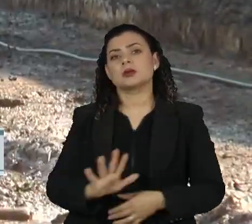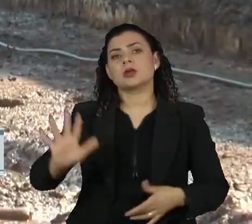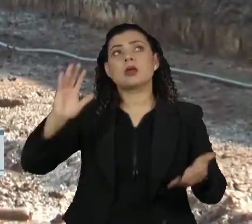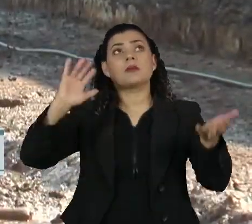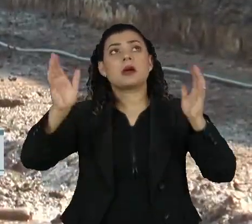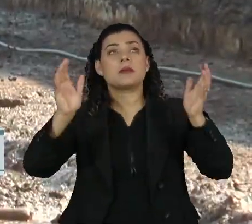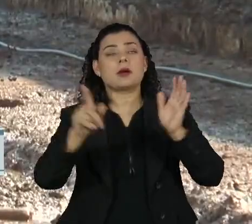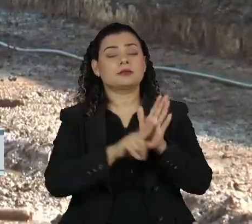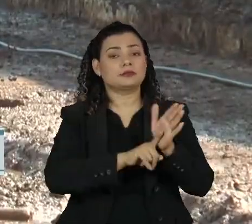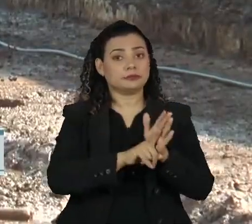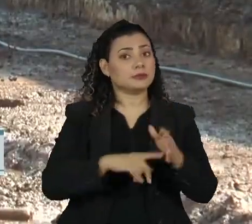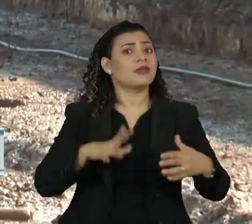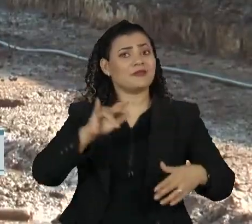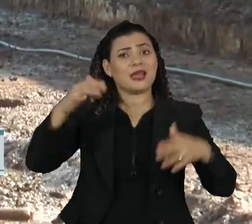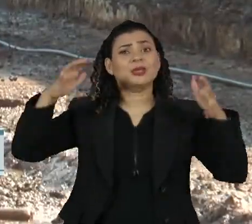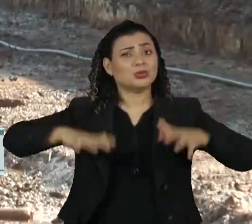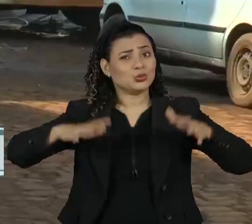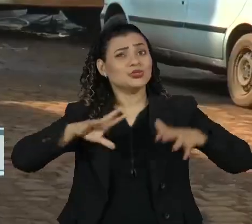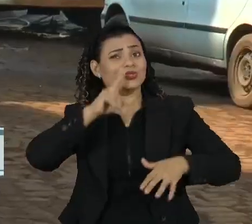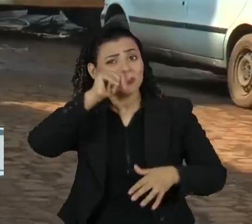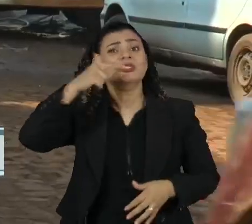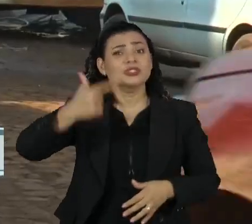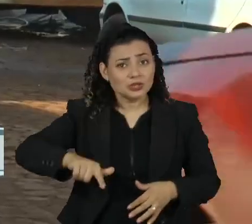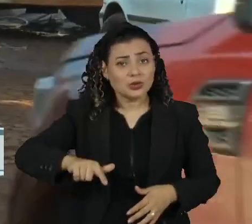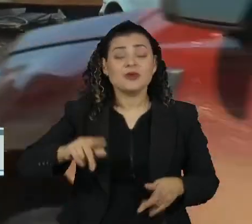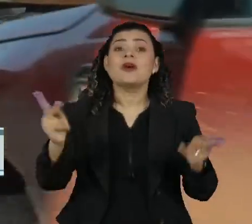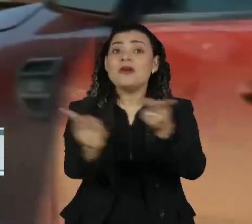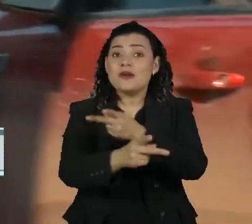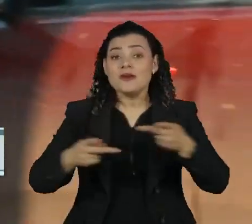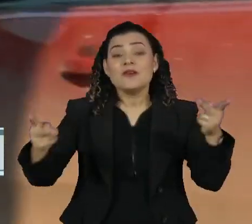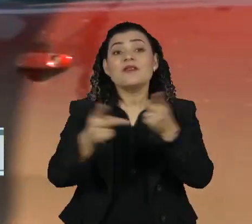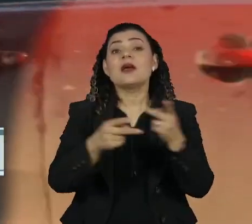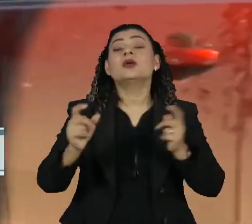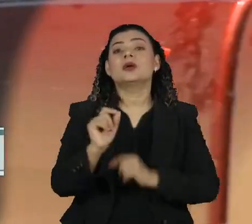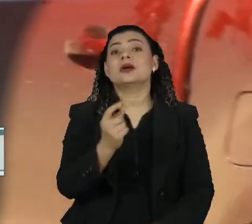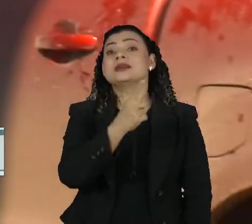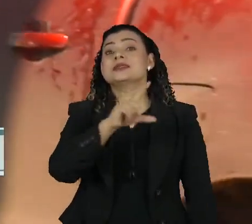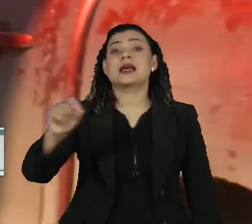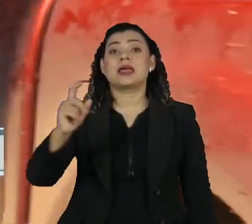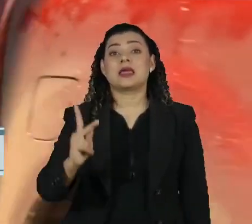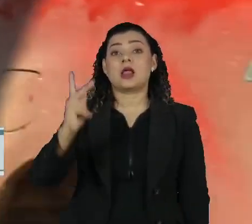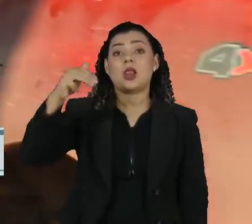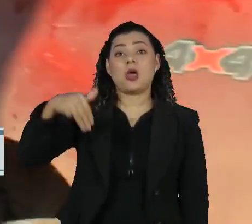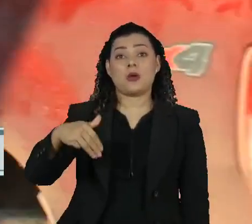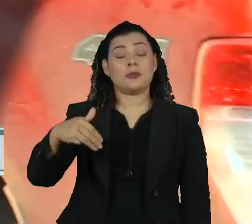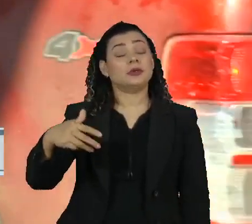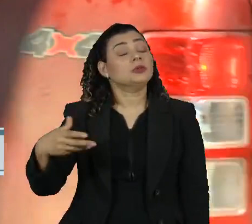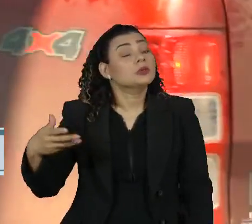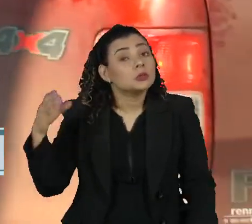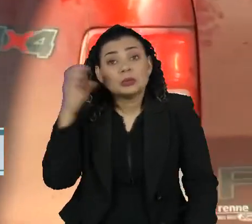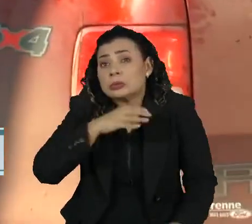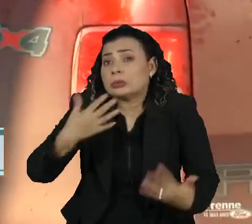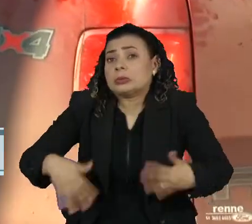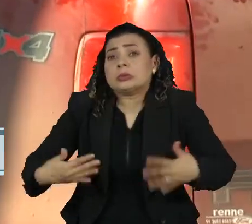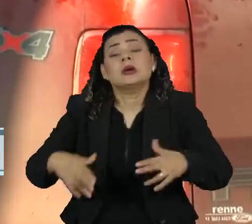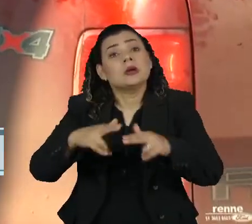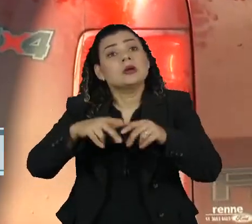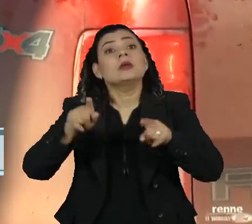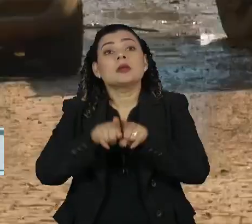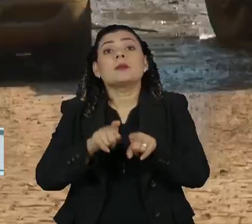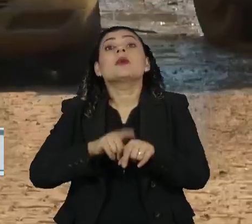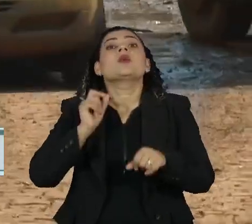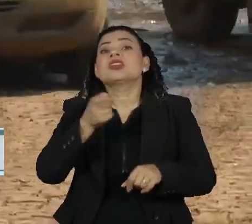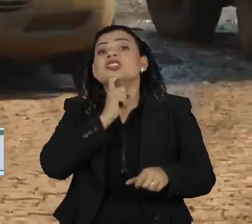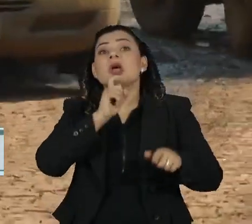Meteorologia, além de chuvas fortes, os ventos podem chegar até 100 km por hora e a previsão de queda de granizo